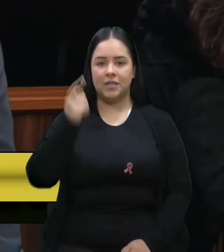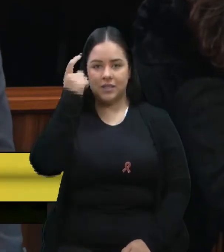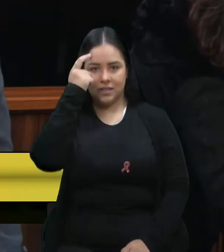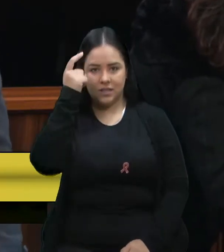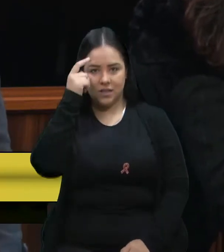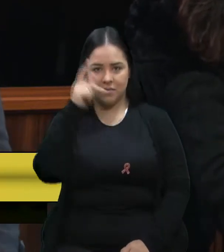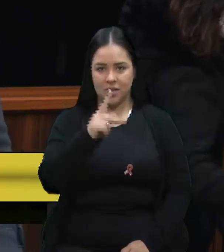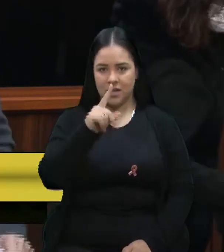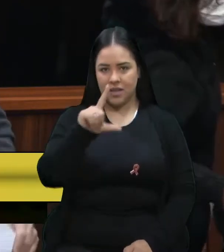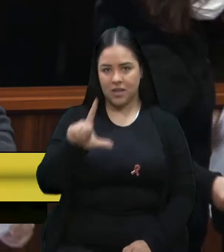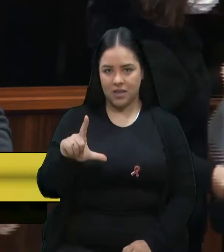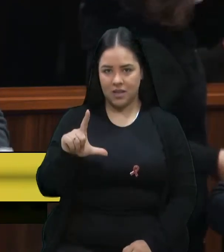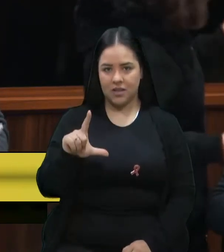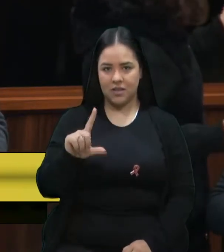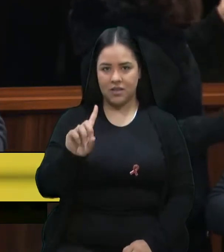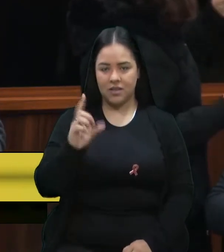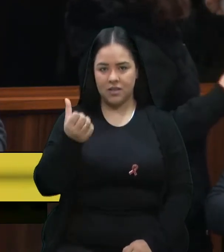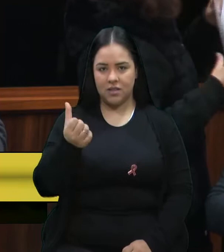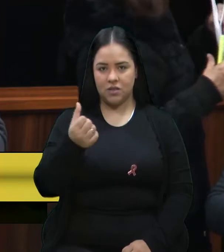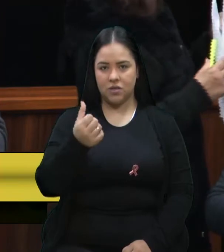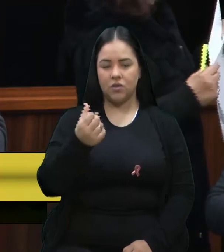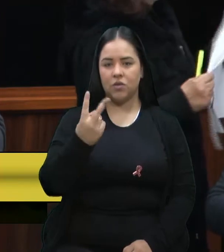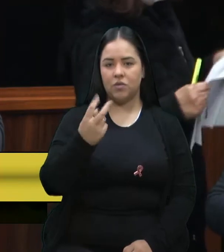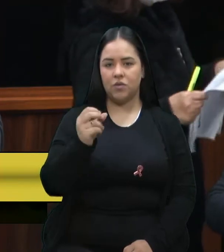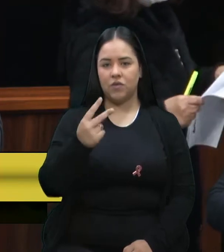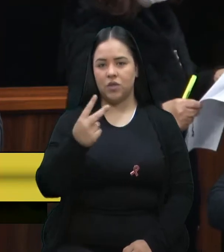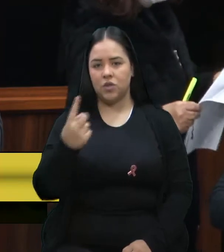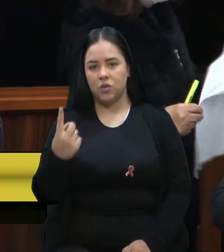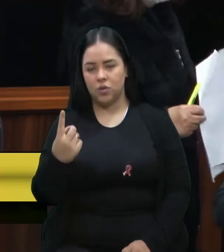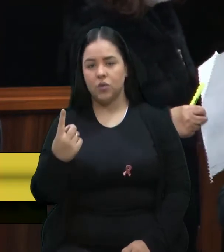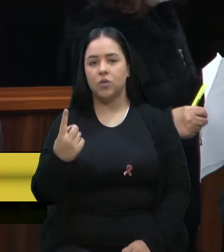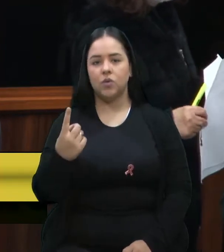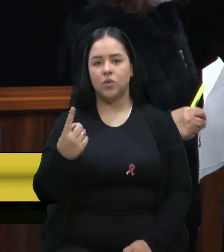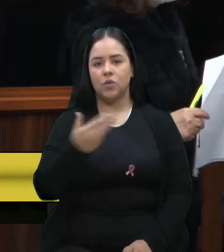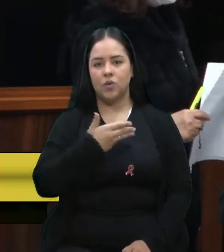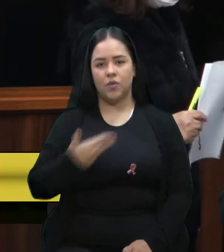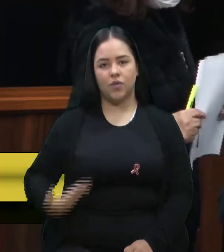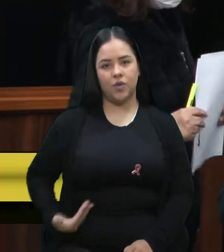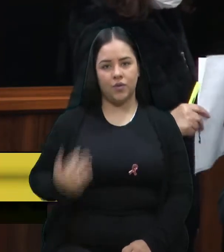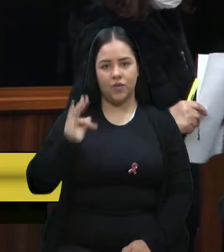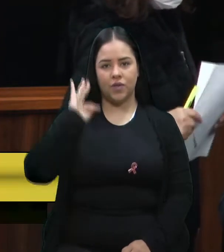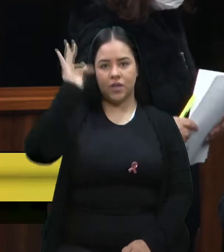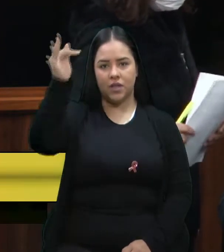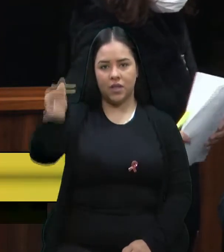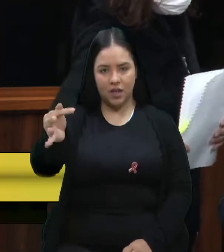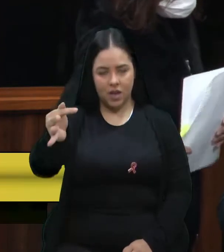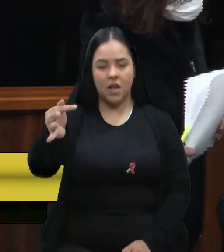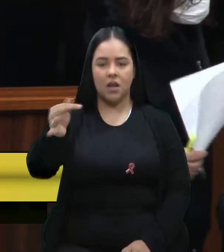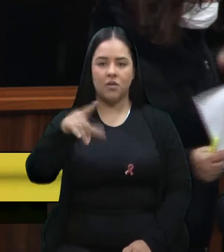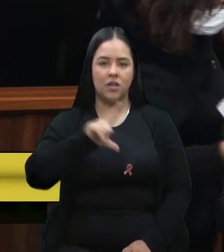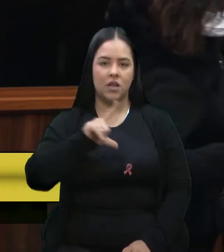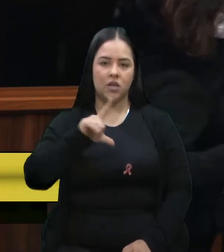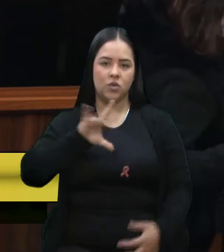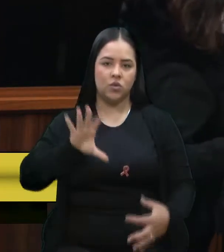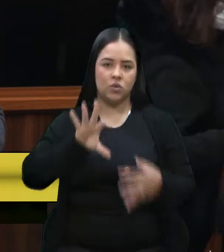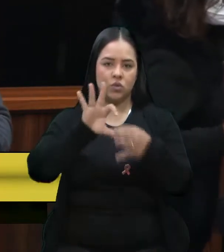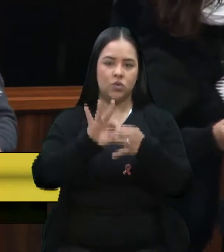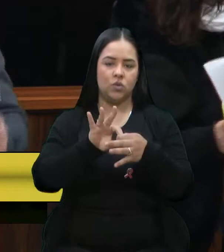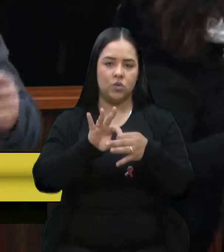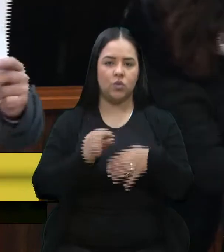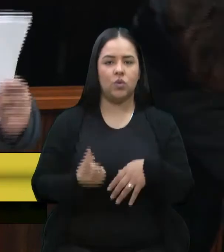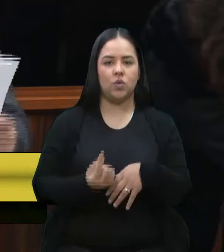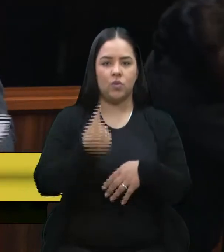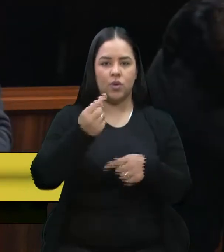de 2021, do governo federal, ele vem alicerçado numa discussão